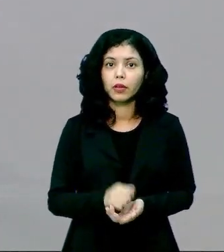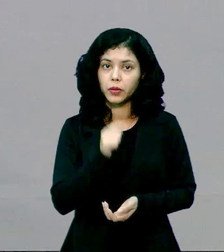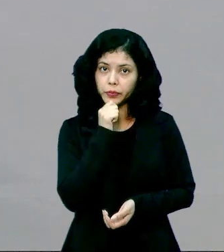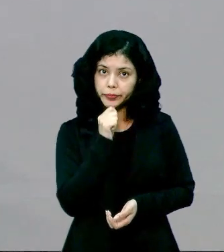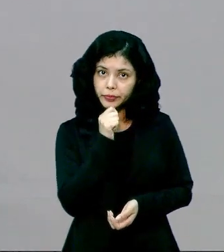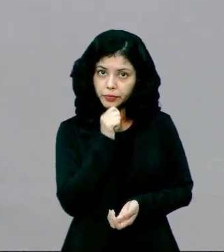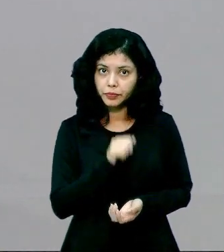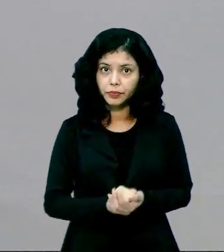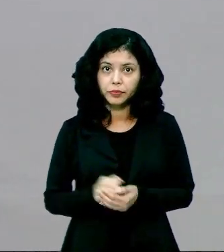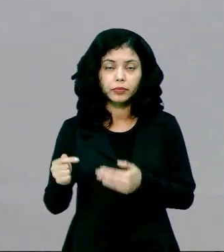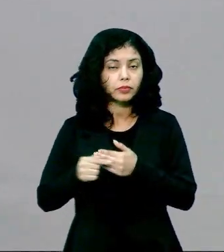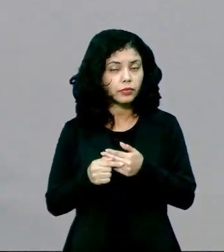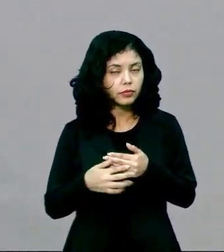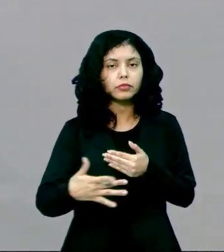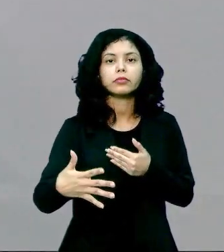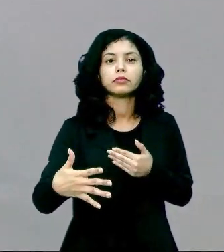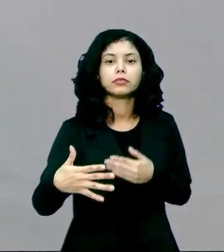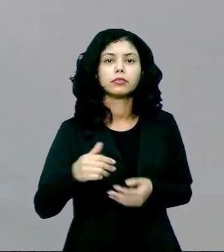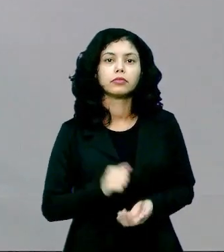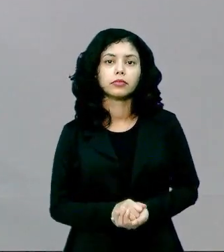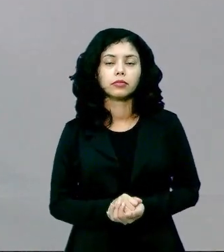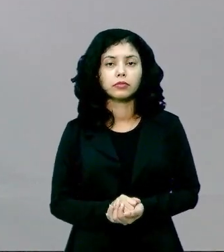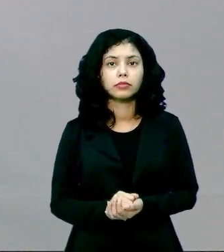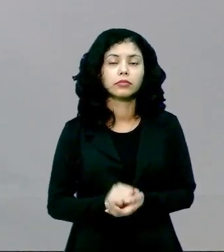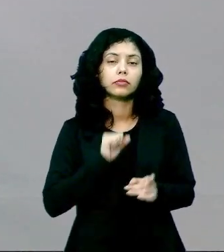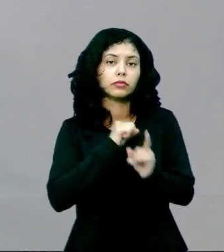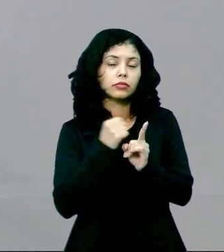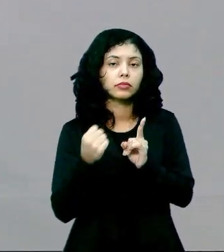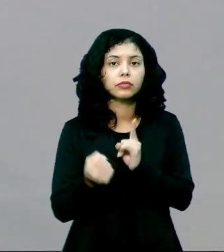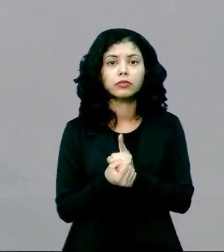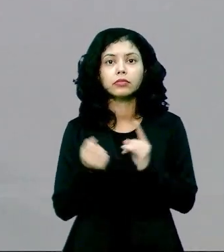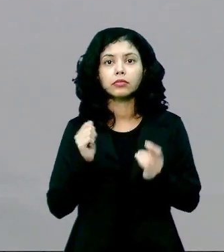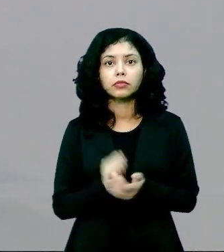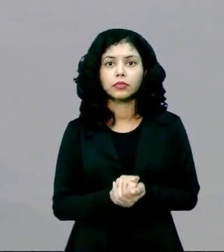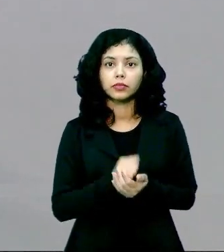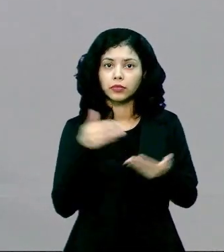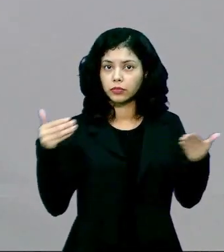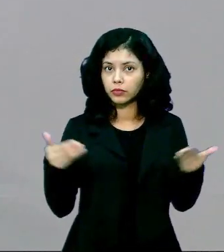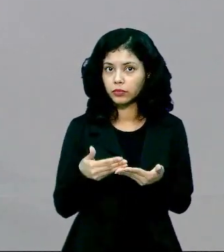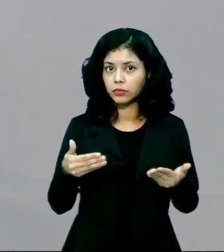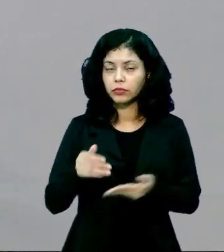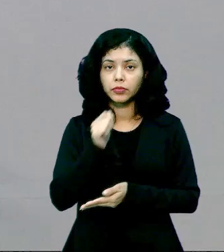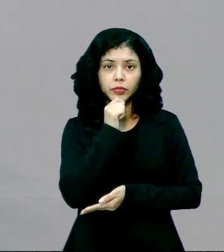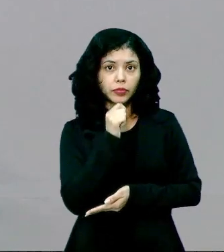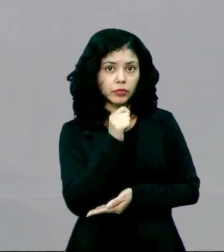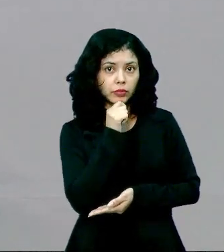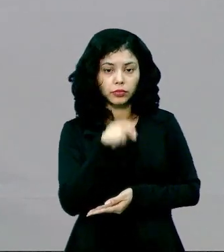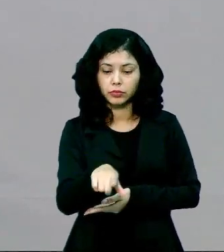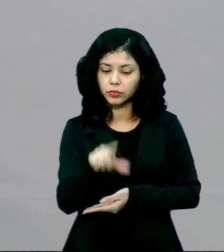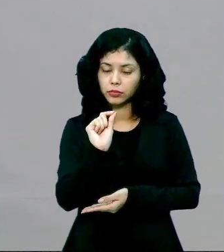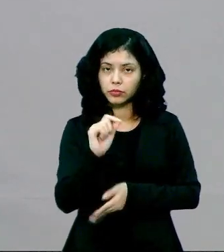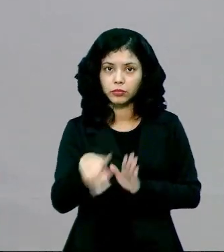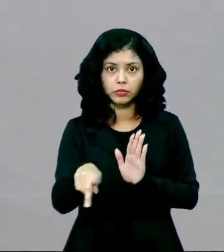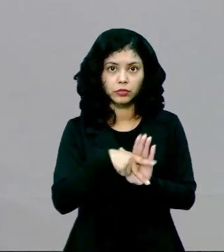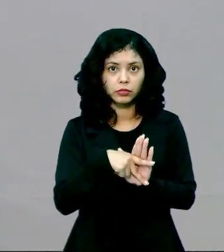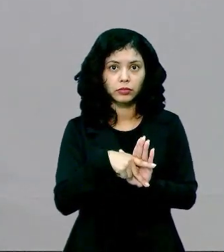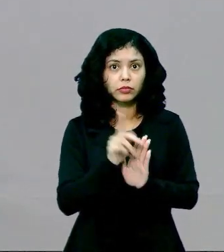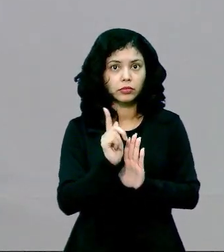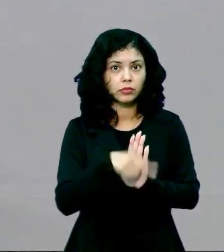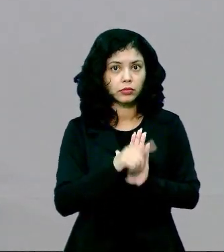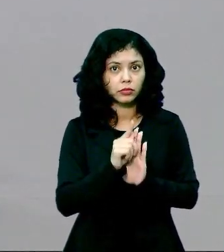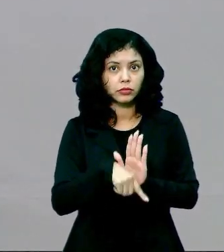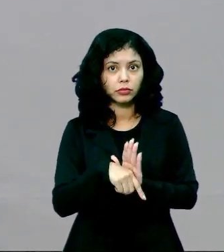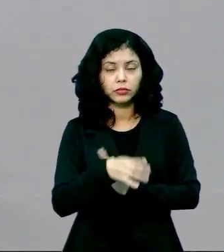apesar dos avanços, a sociedade atual ainda privilegia o